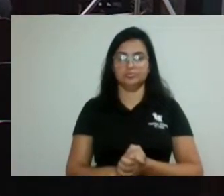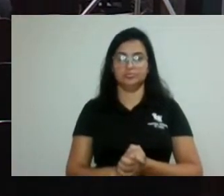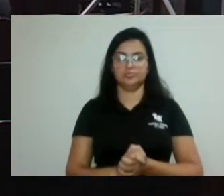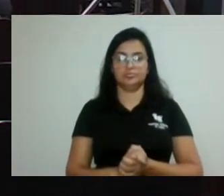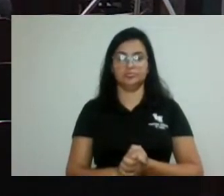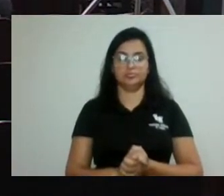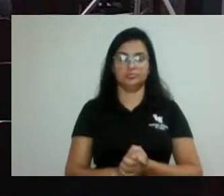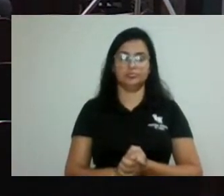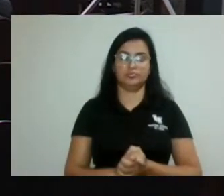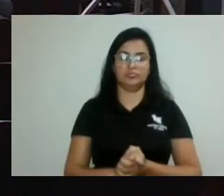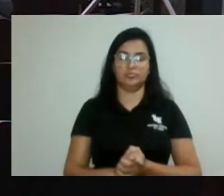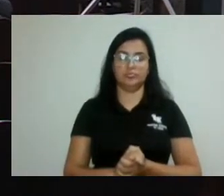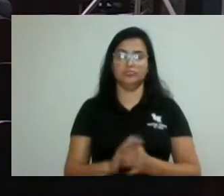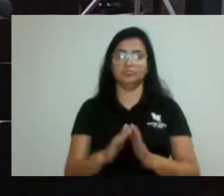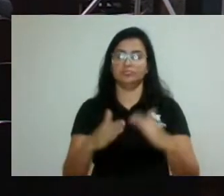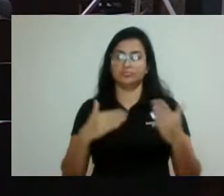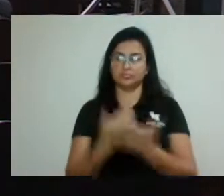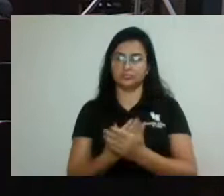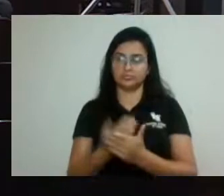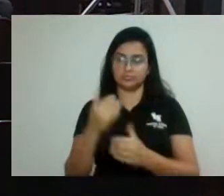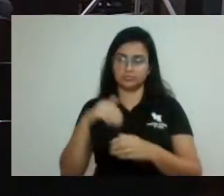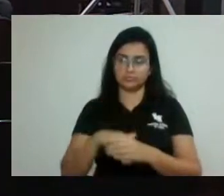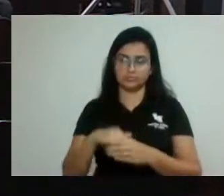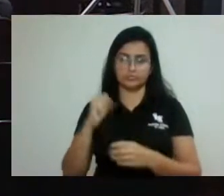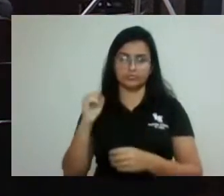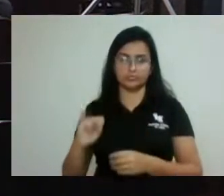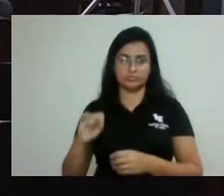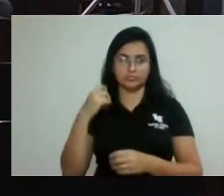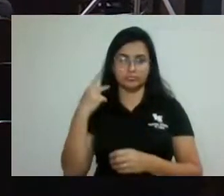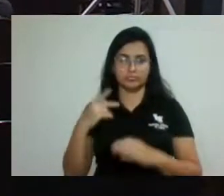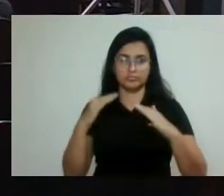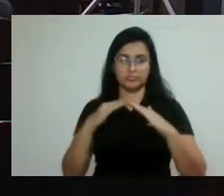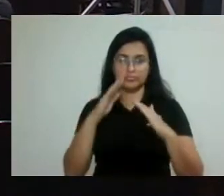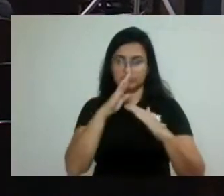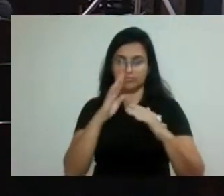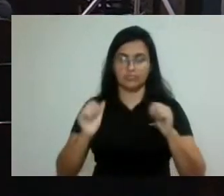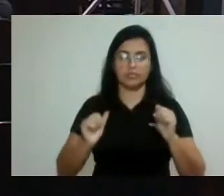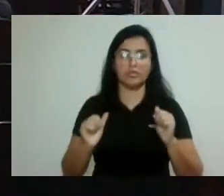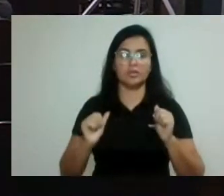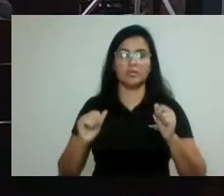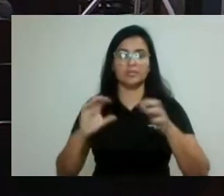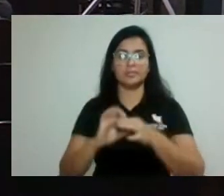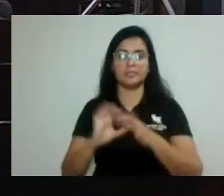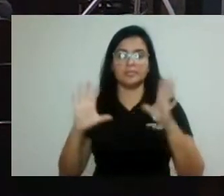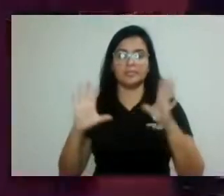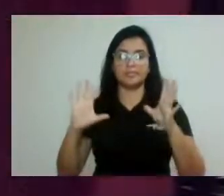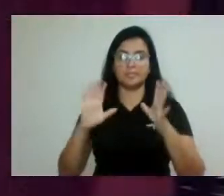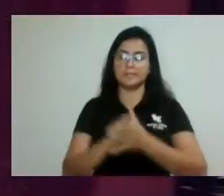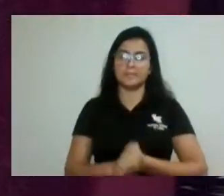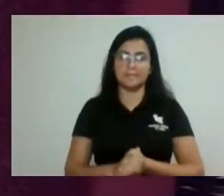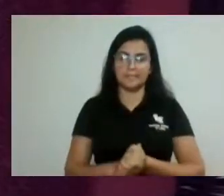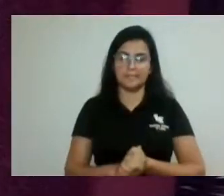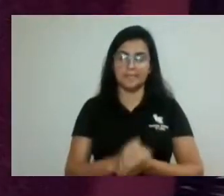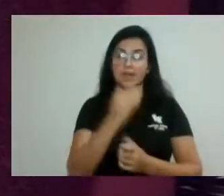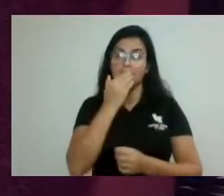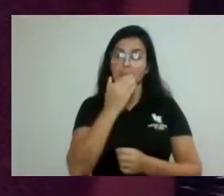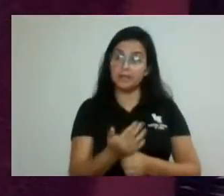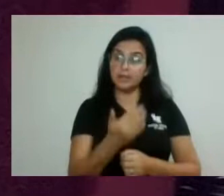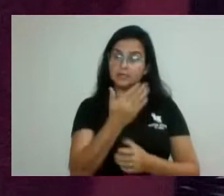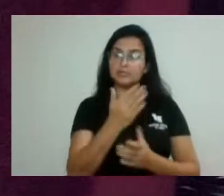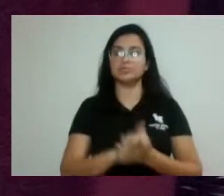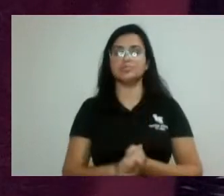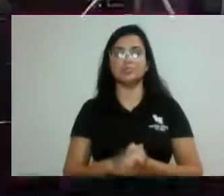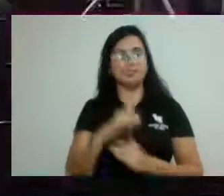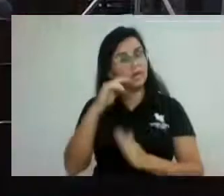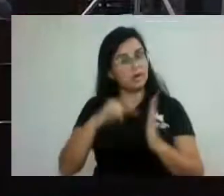Requerimentos encontram-se em votação. Os vereadores e vereadoras concordam, permaneçam como estão aprovados. Solicito a Exª a leitura dos pedidos de